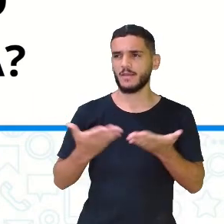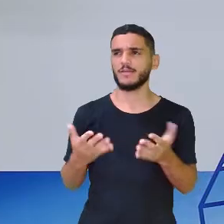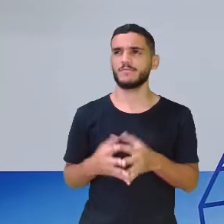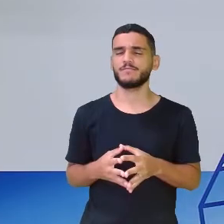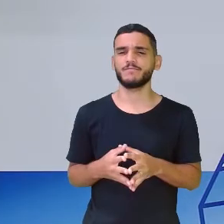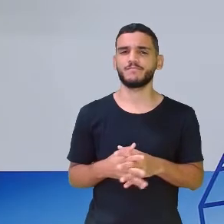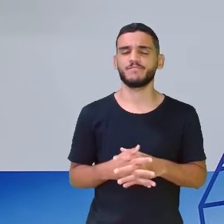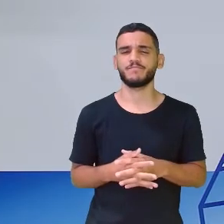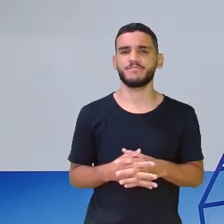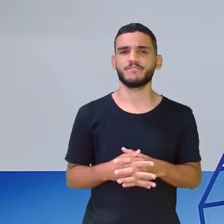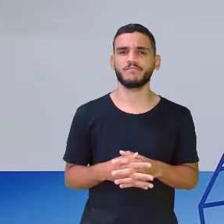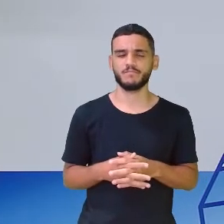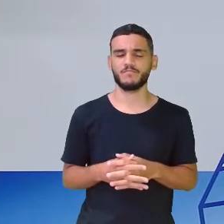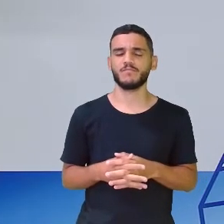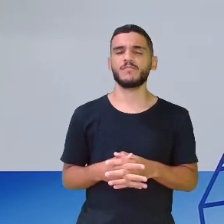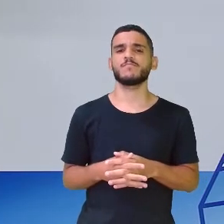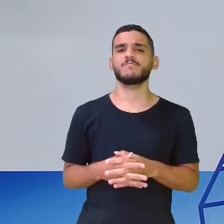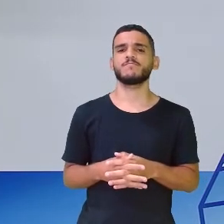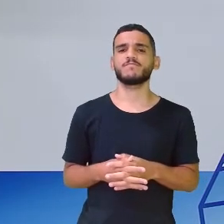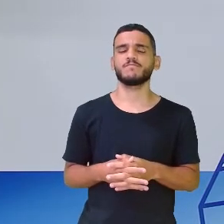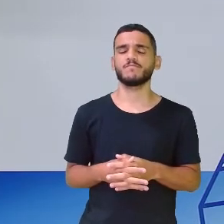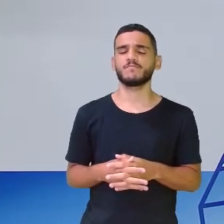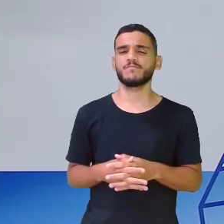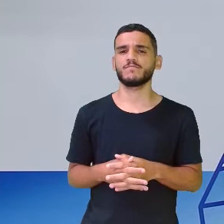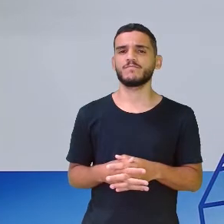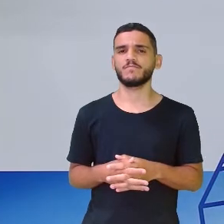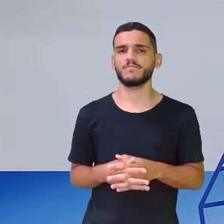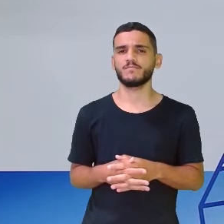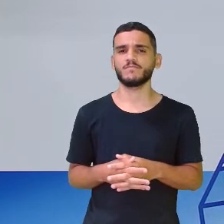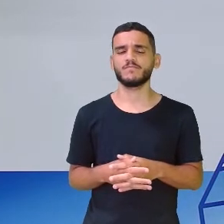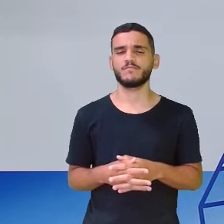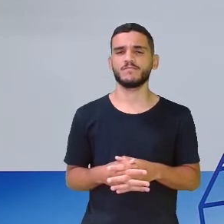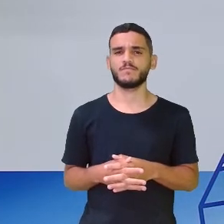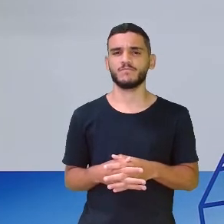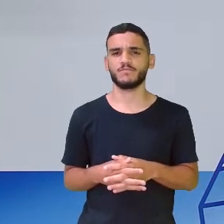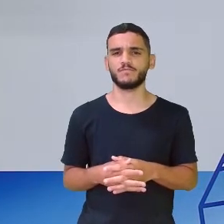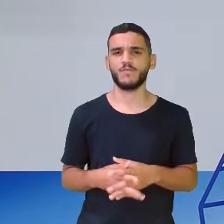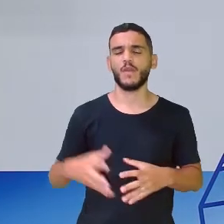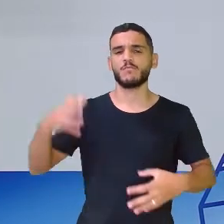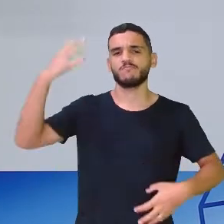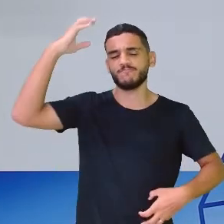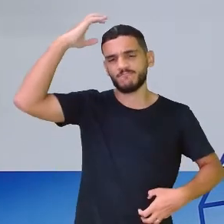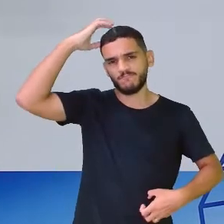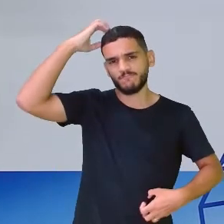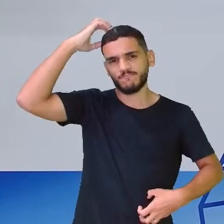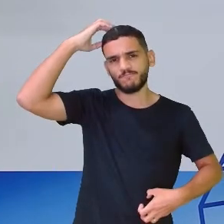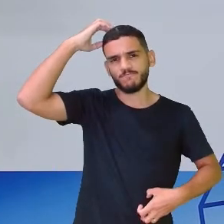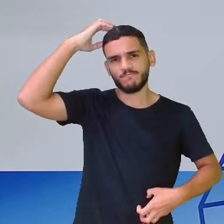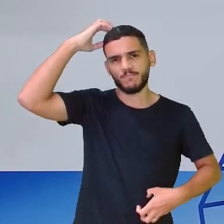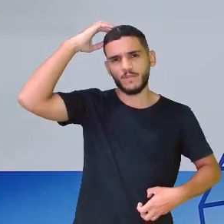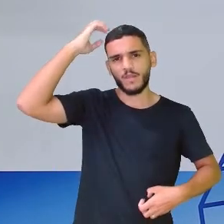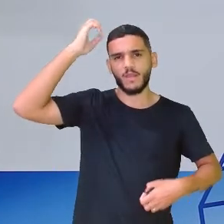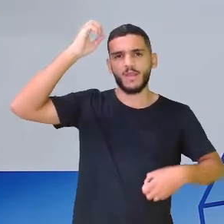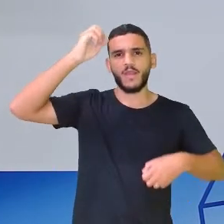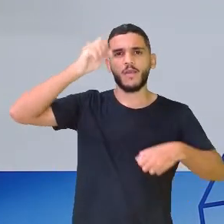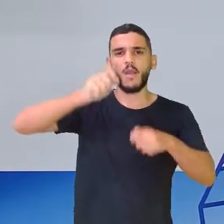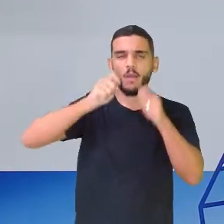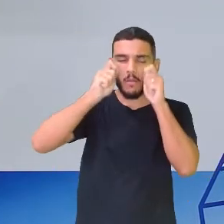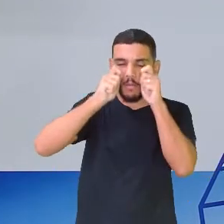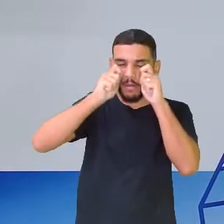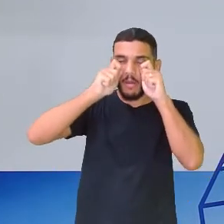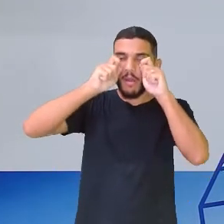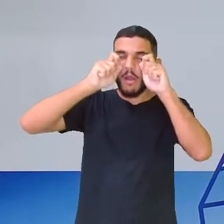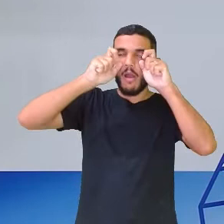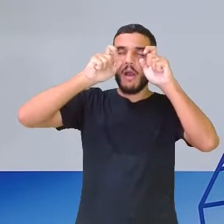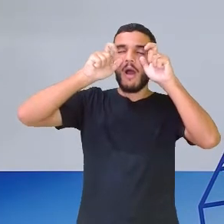O caso das bananas. O macaco. Ao acordar de manhã,